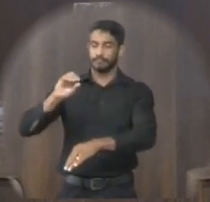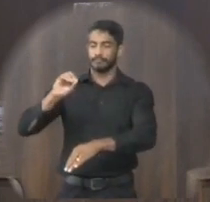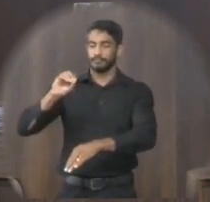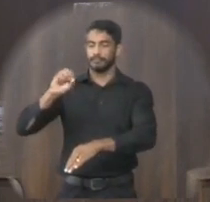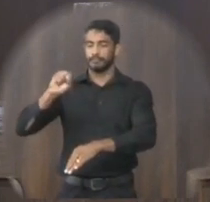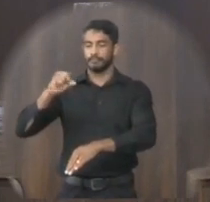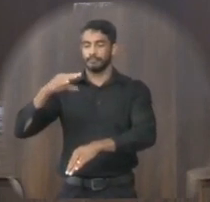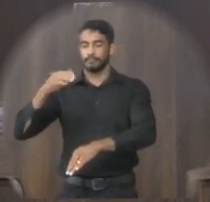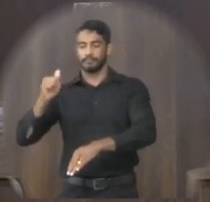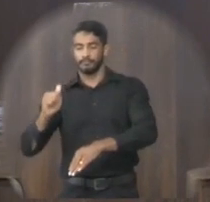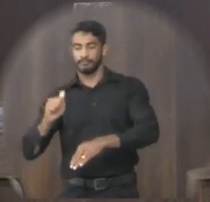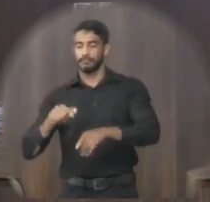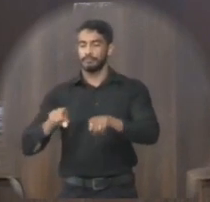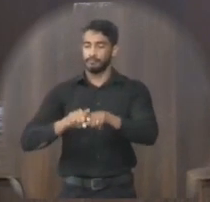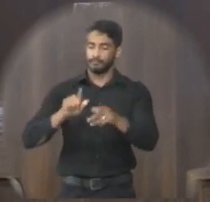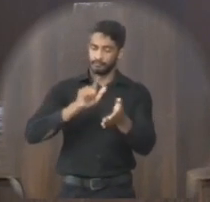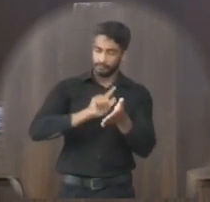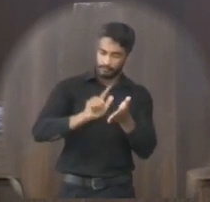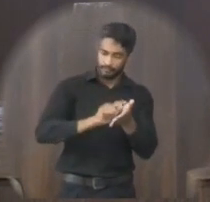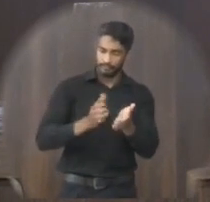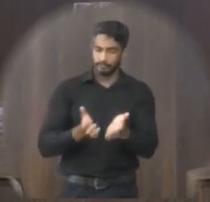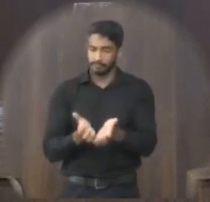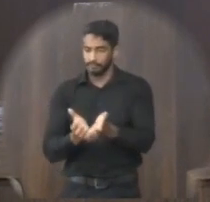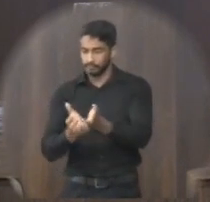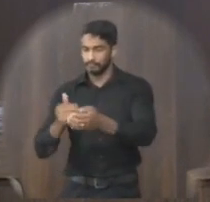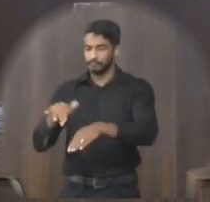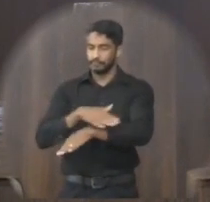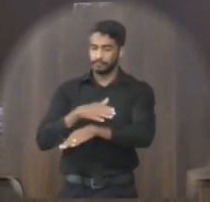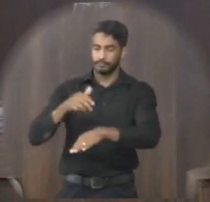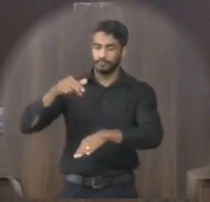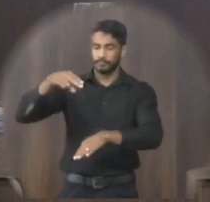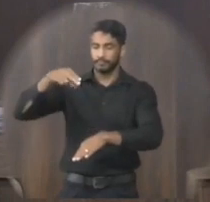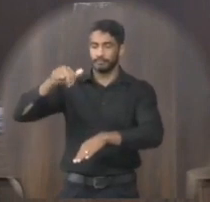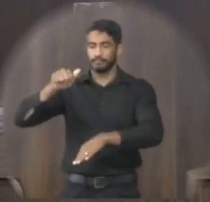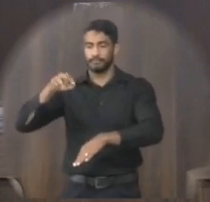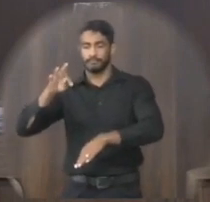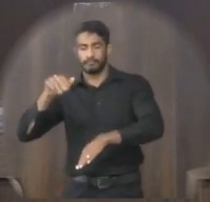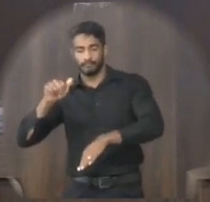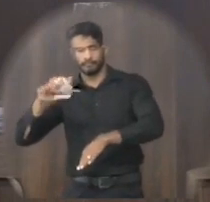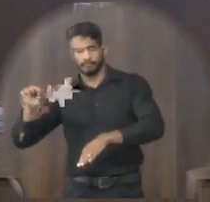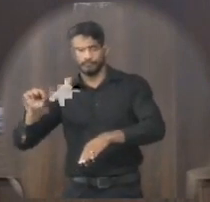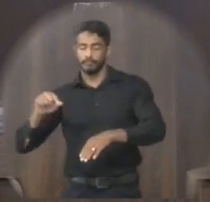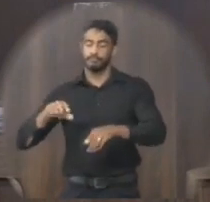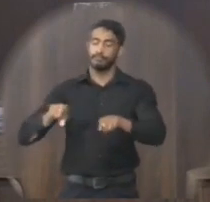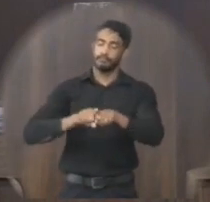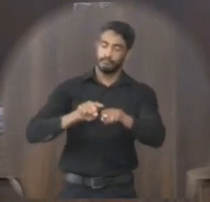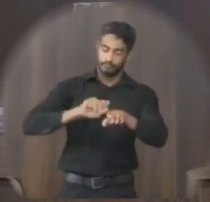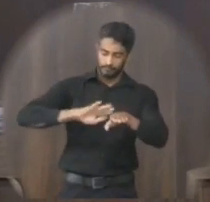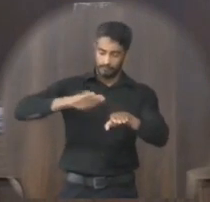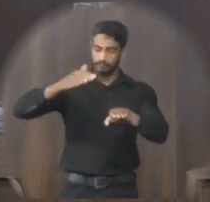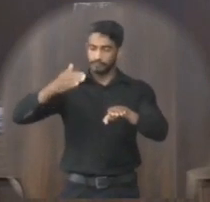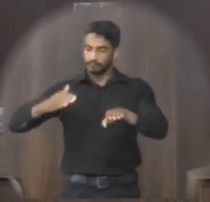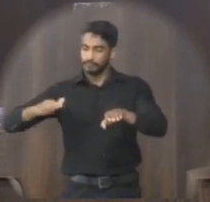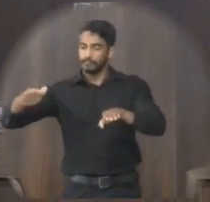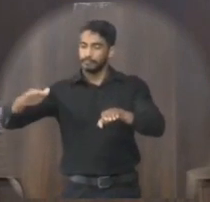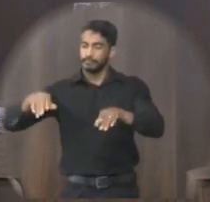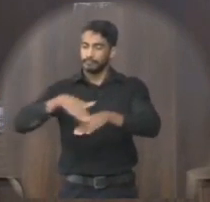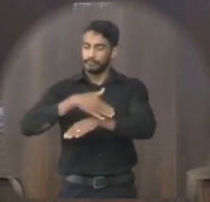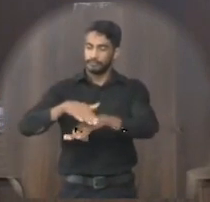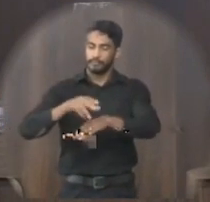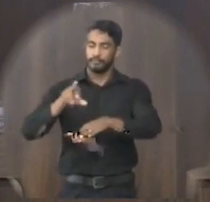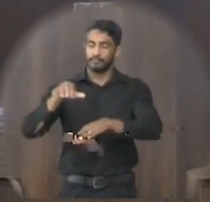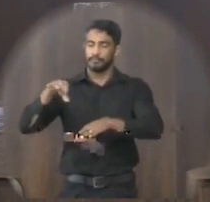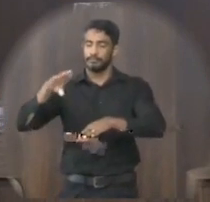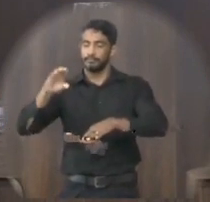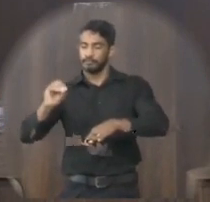Cruz limpeza e patrulhamento rua Natal bairro Santo Antônio tapa buracos e colocar redutor de velocidade na rua José Silva bairro Ribeirão